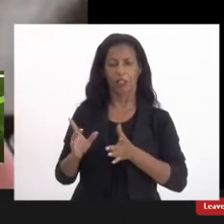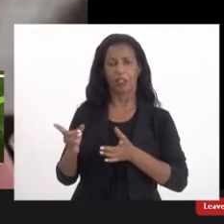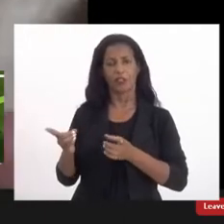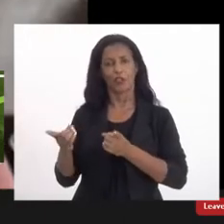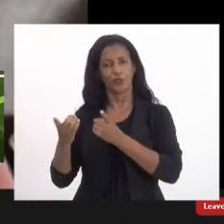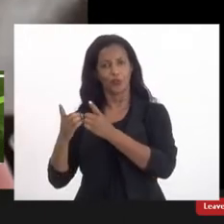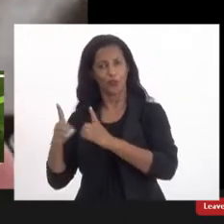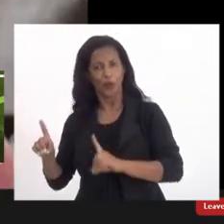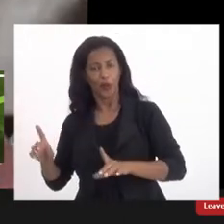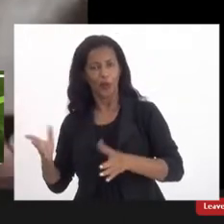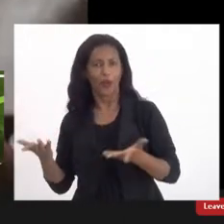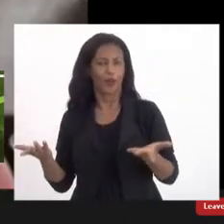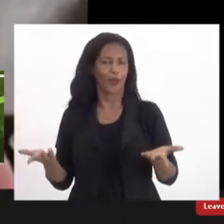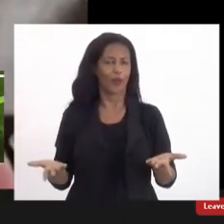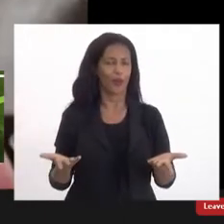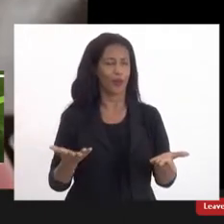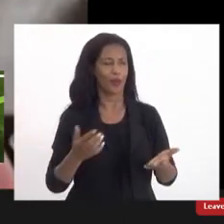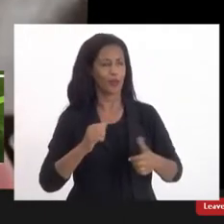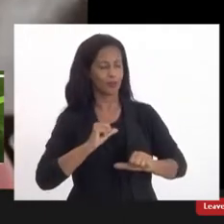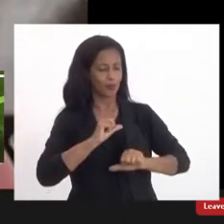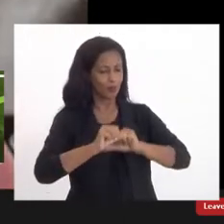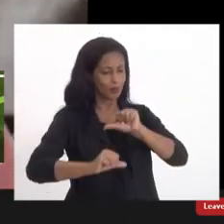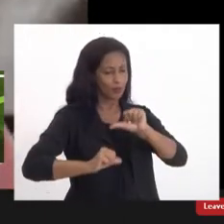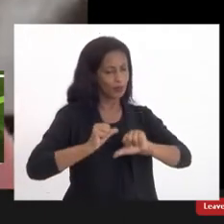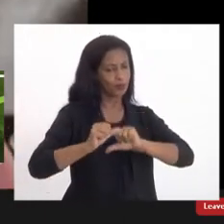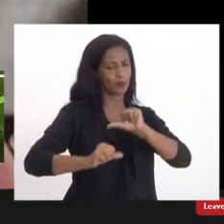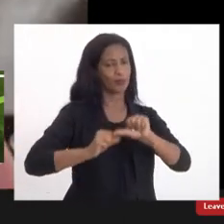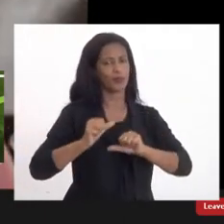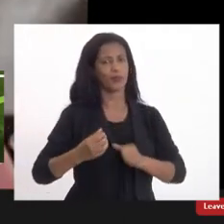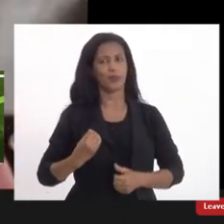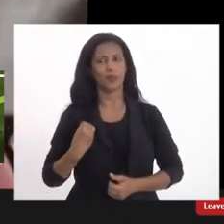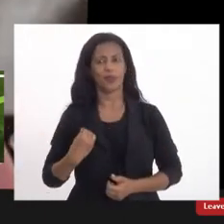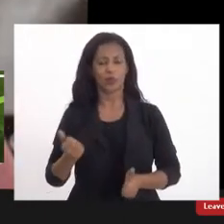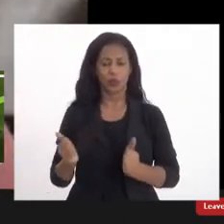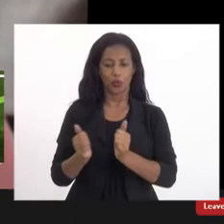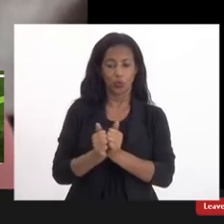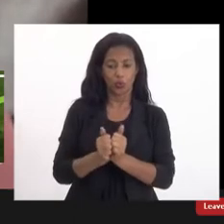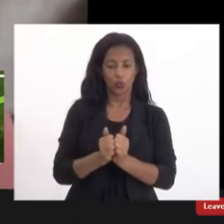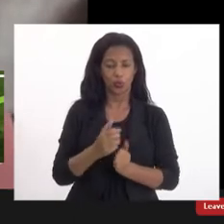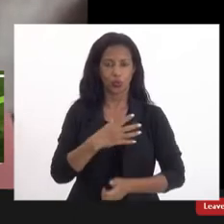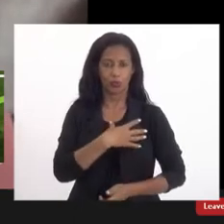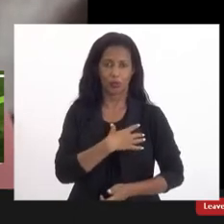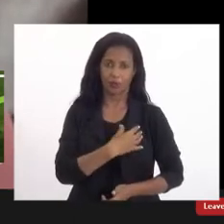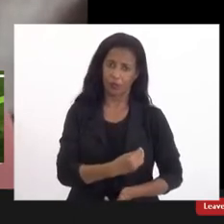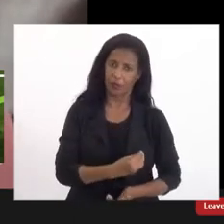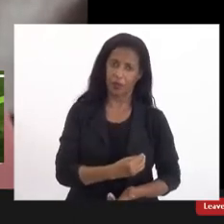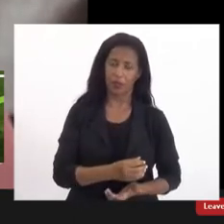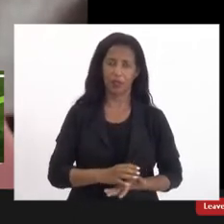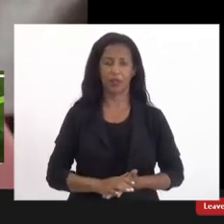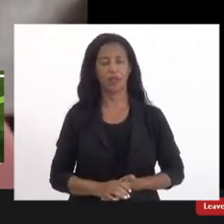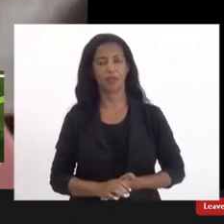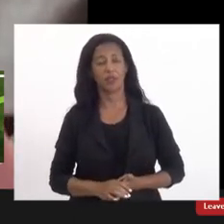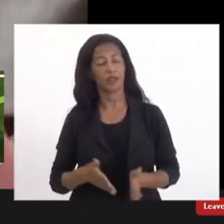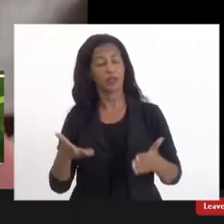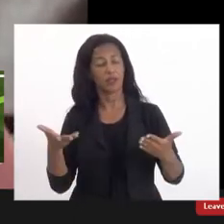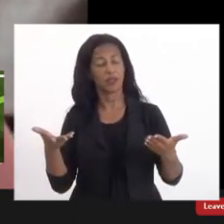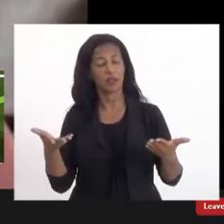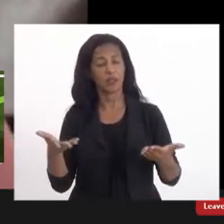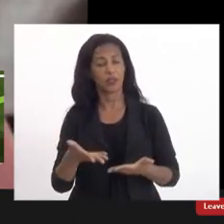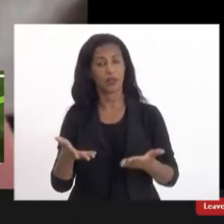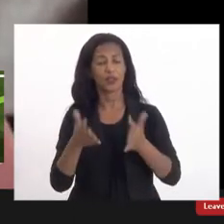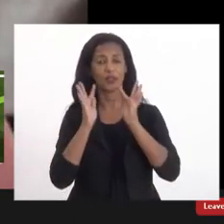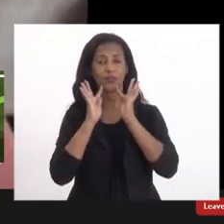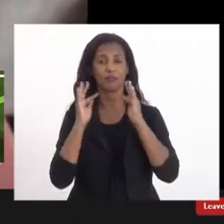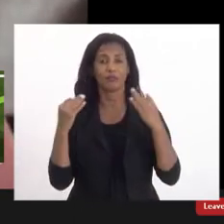para uma reconstrução mesmo de vida com a filha e hoje é uma